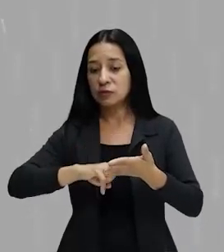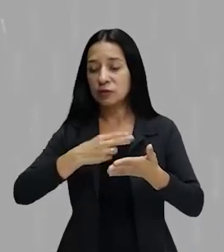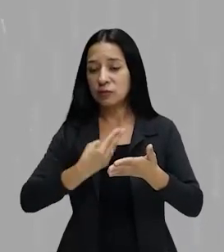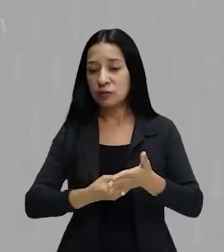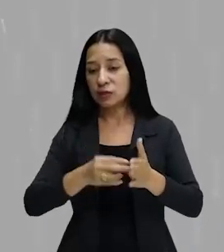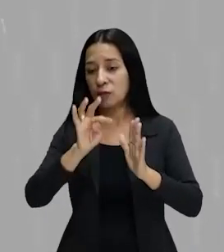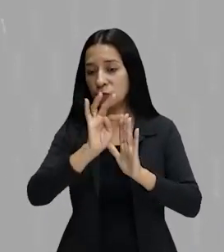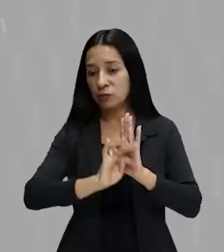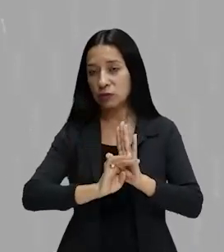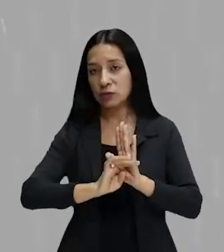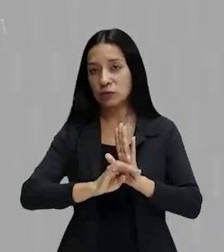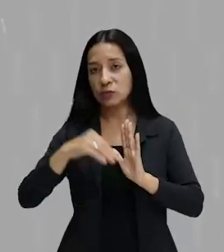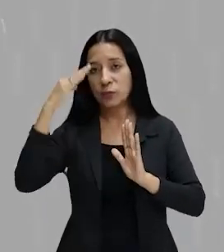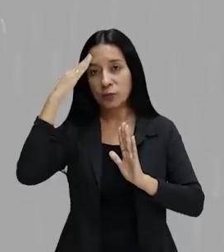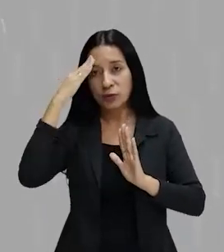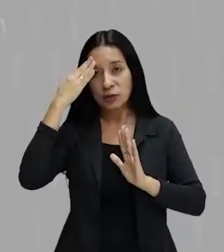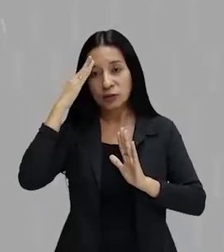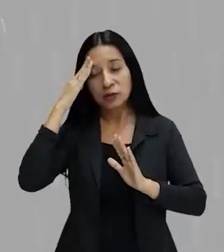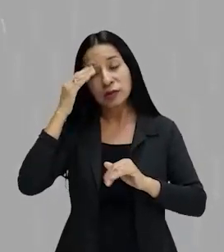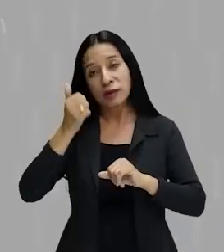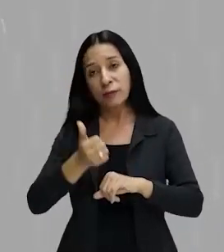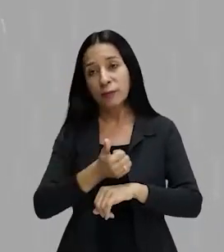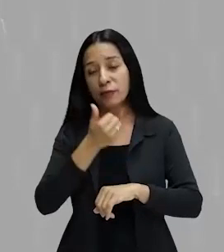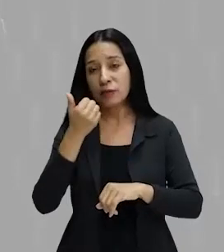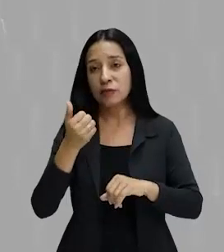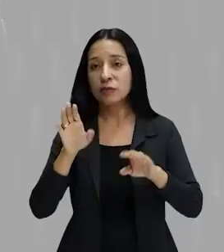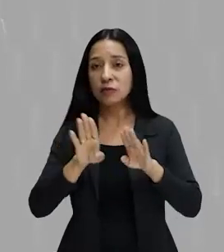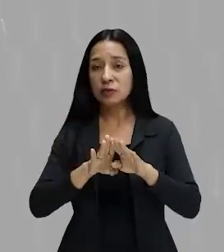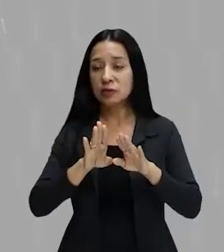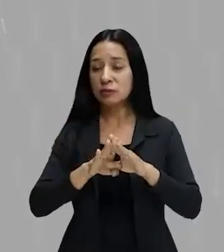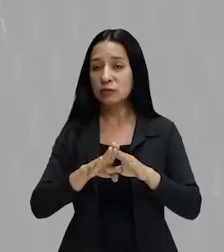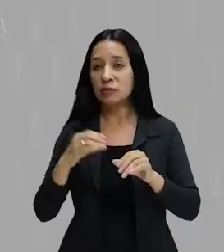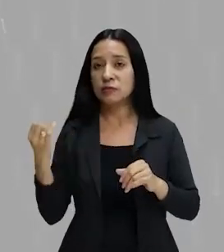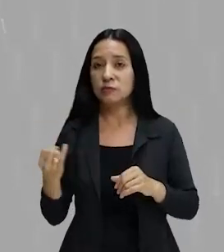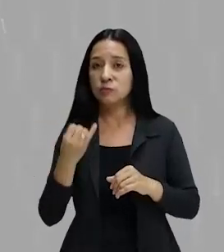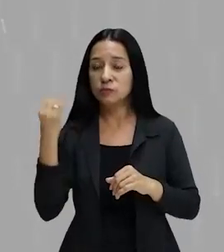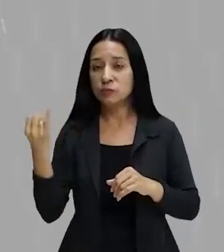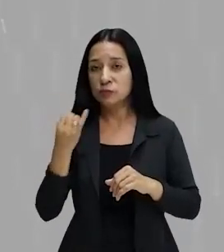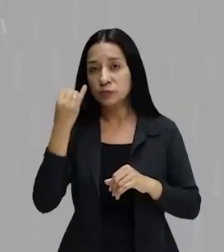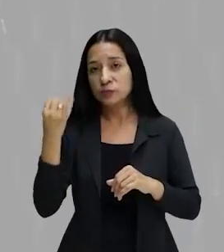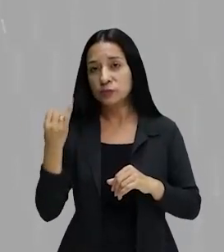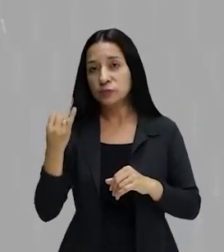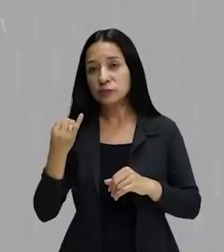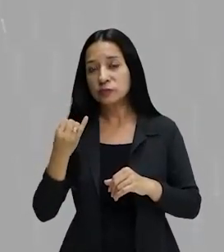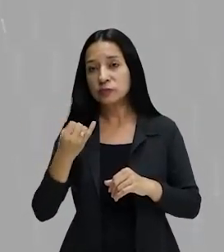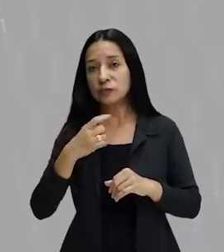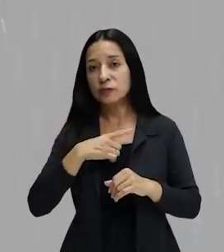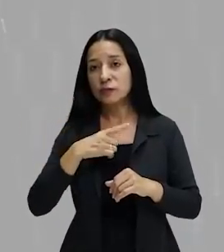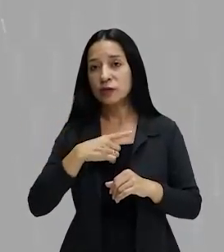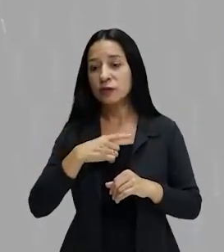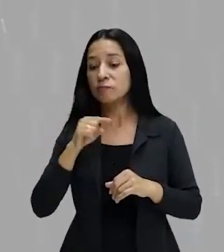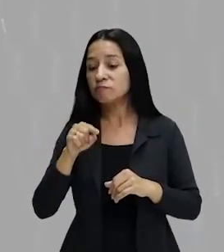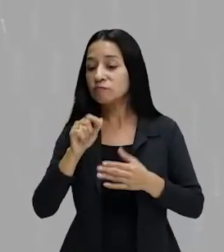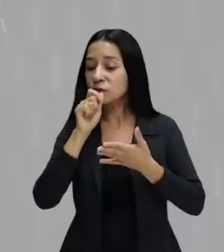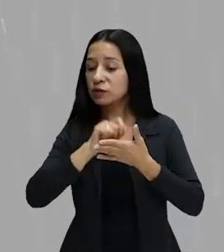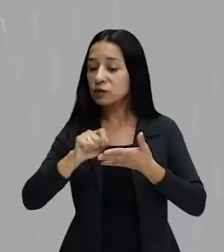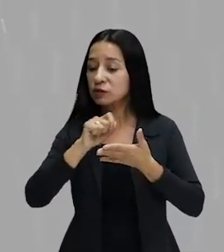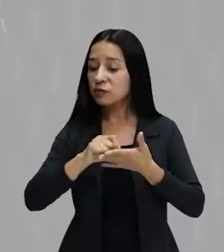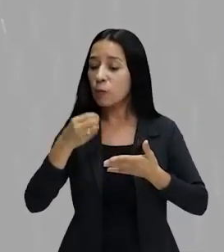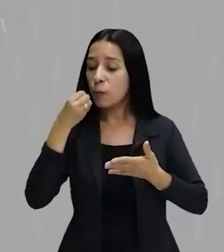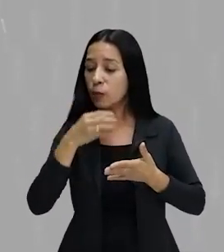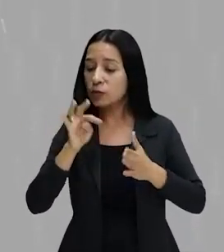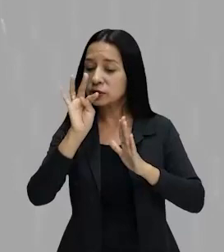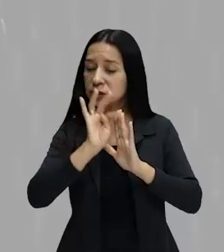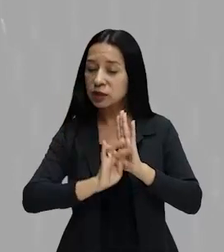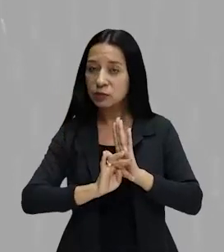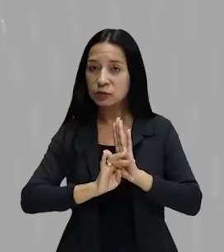textos, a compreendê-los melhor, e, fundamentalmente, levar você a escrever bons textos.